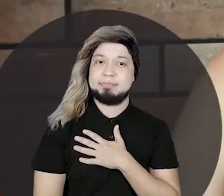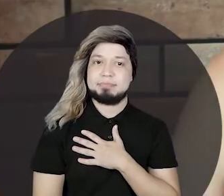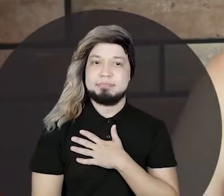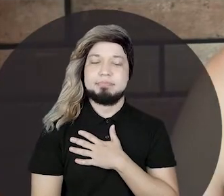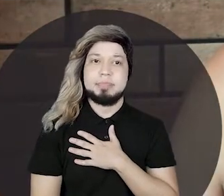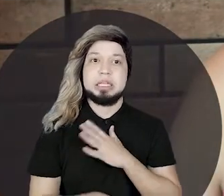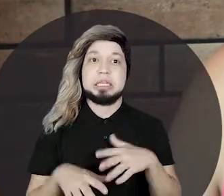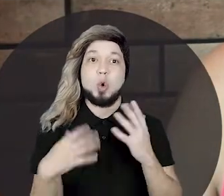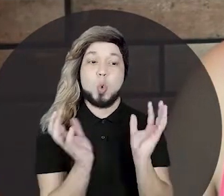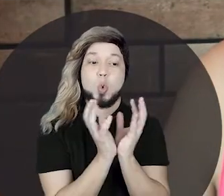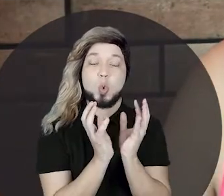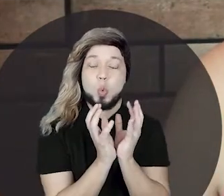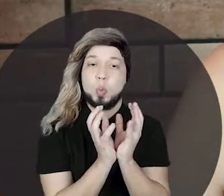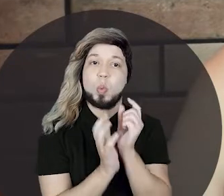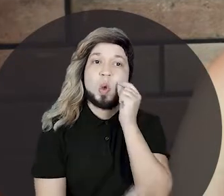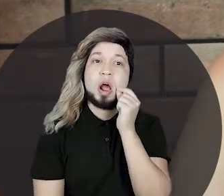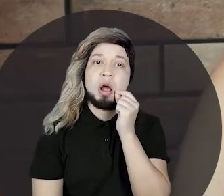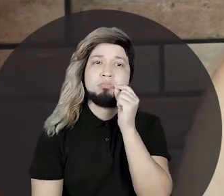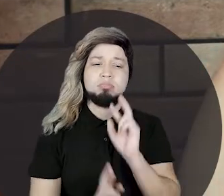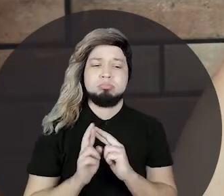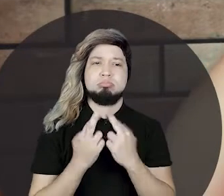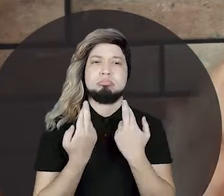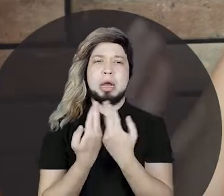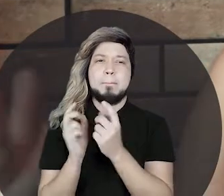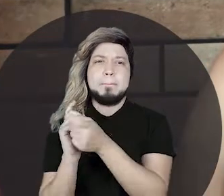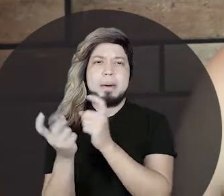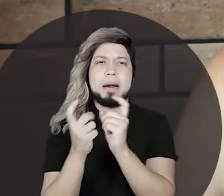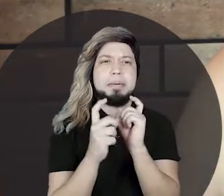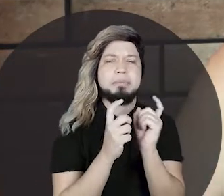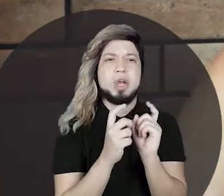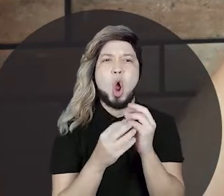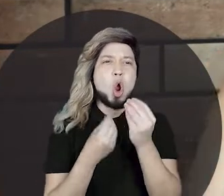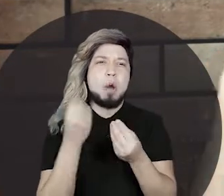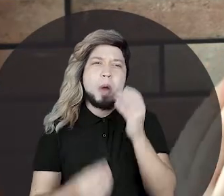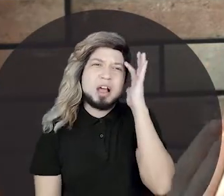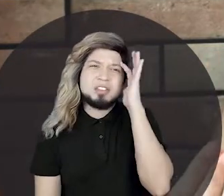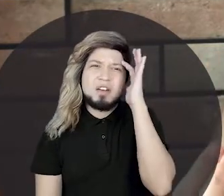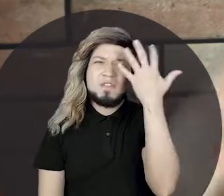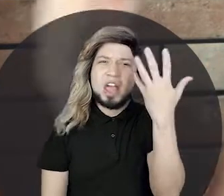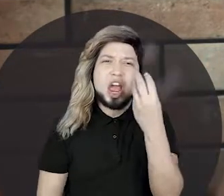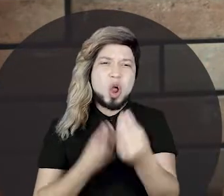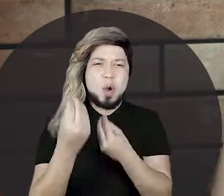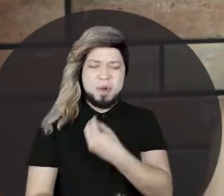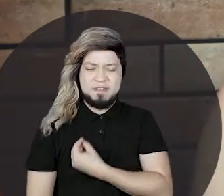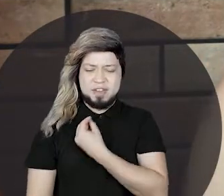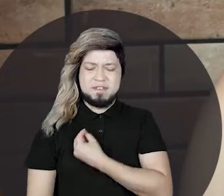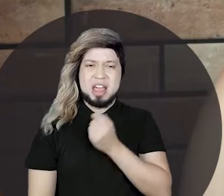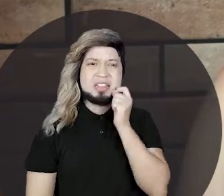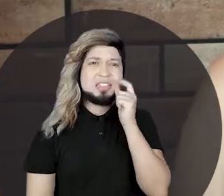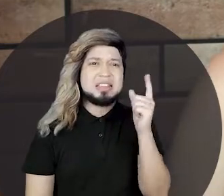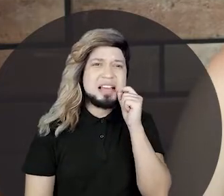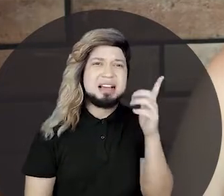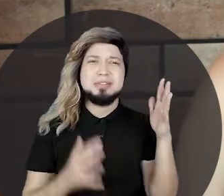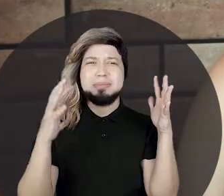Xaninho foi e os ratos fizeram uma reunião, uma assembleia. O que que nós vamos fazer? Como é que nós vamos viver agora com esse gato aqui direto?